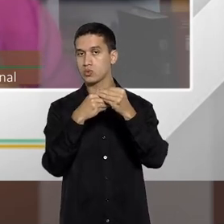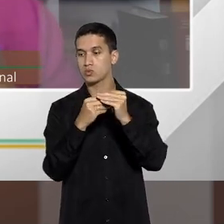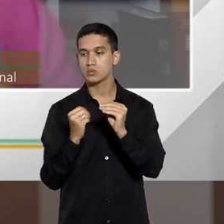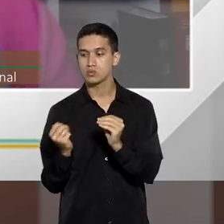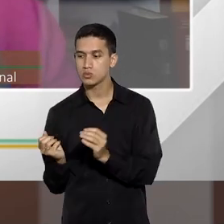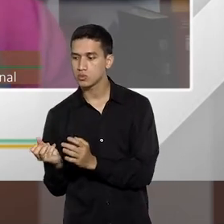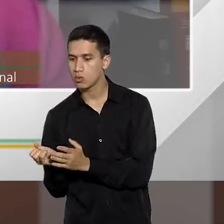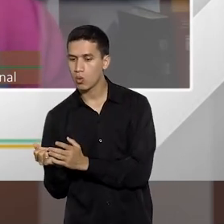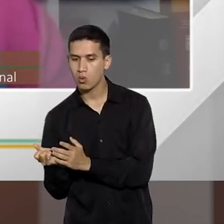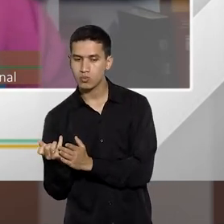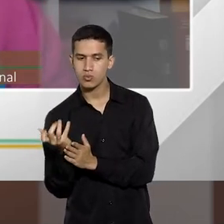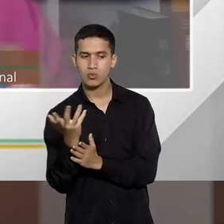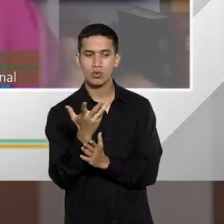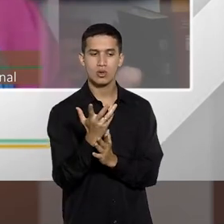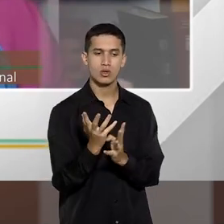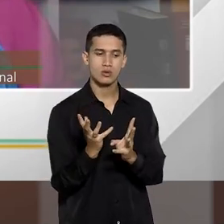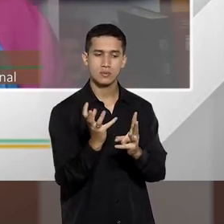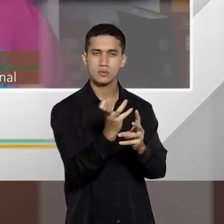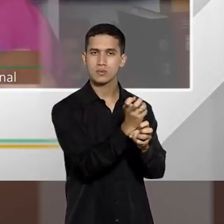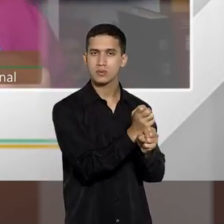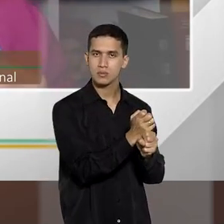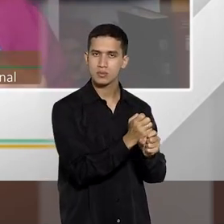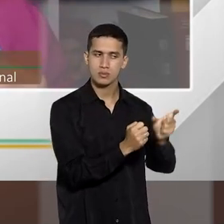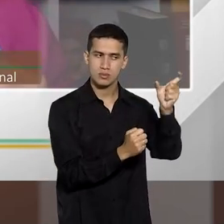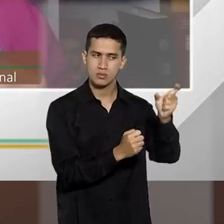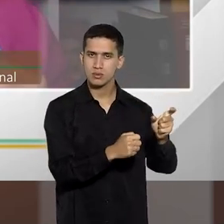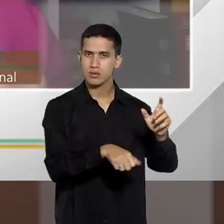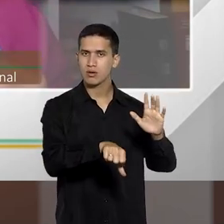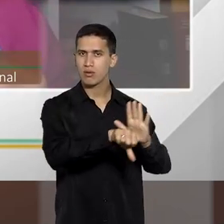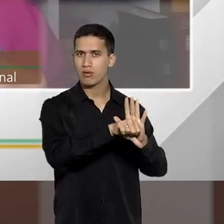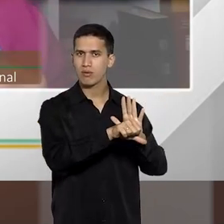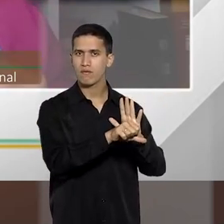de reiterações praticadas. Então, nesse caso, eu consigo